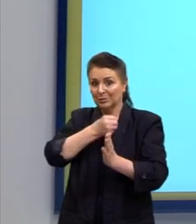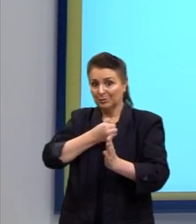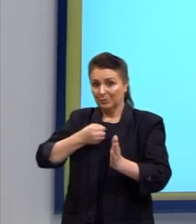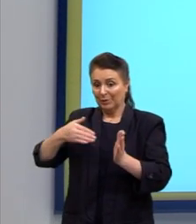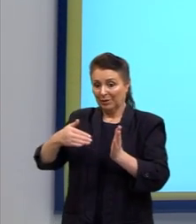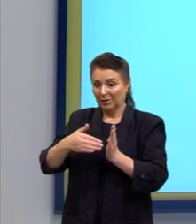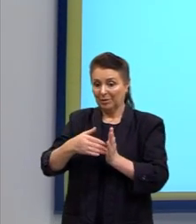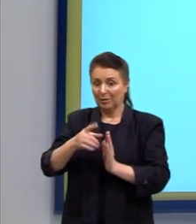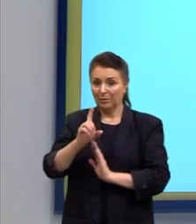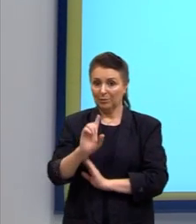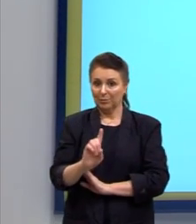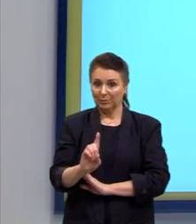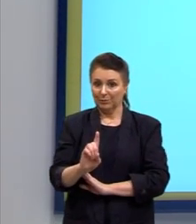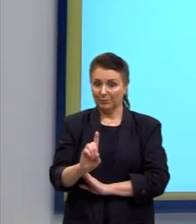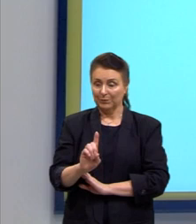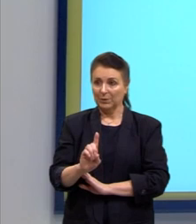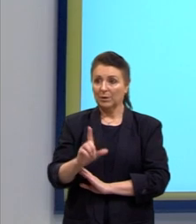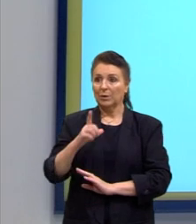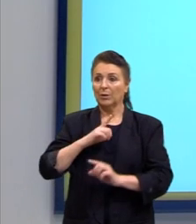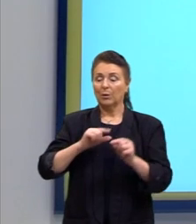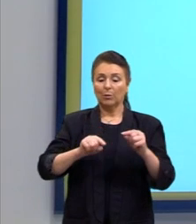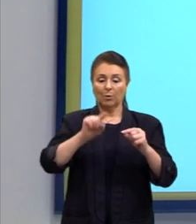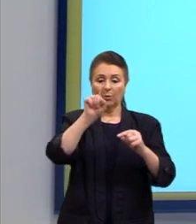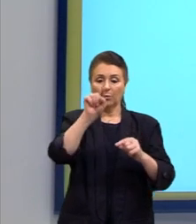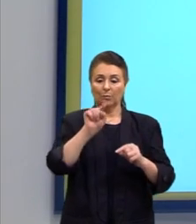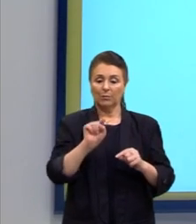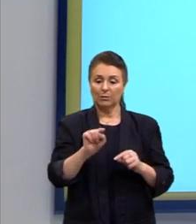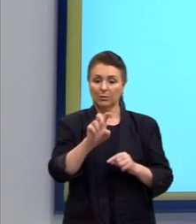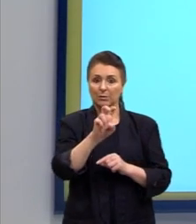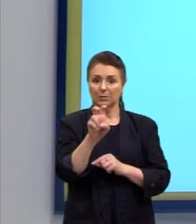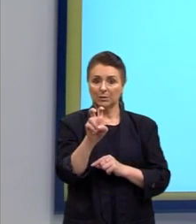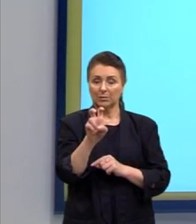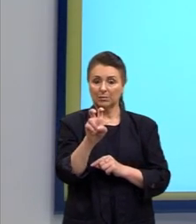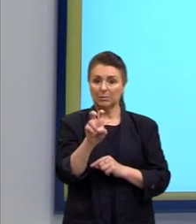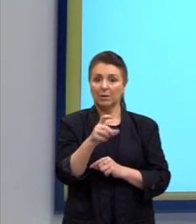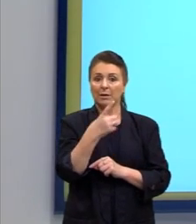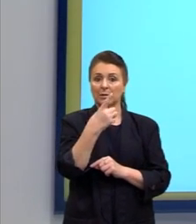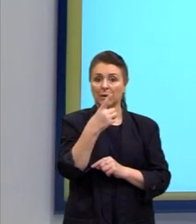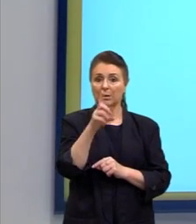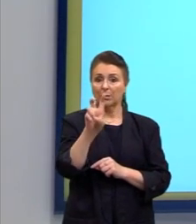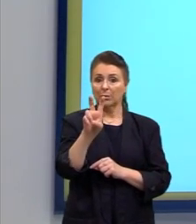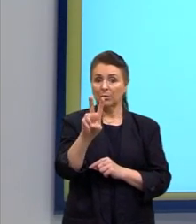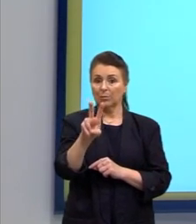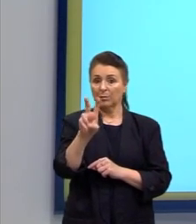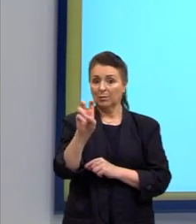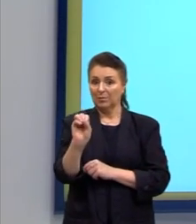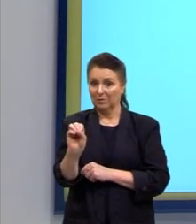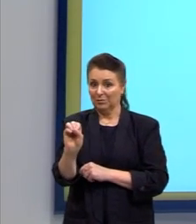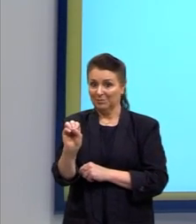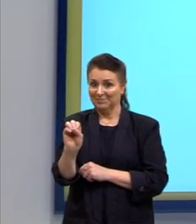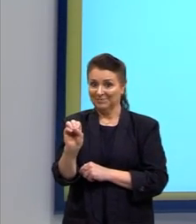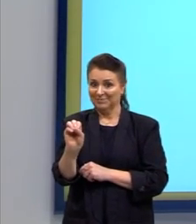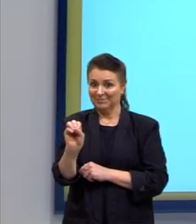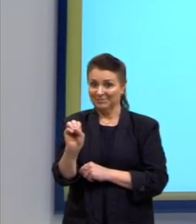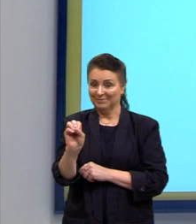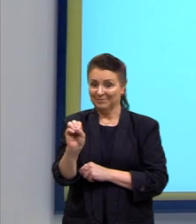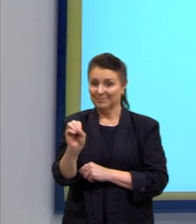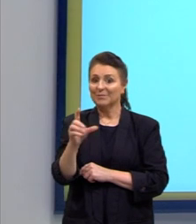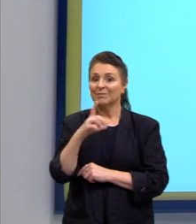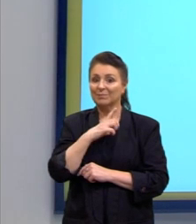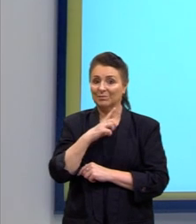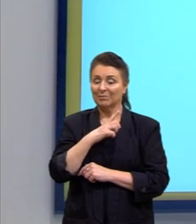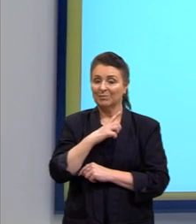E nós temos que o fatorial de cinco vai ser igual a 120. Nesse formato, então, nós